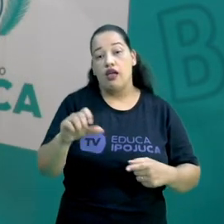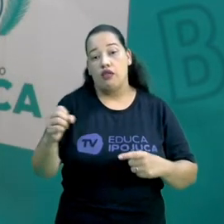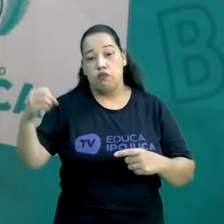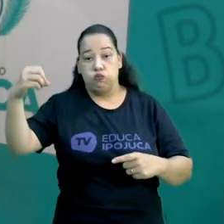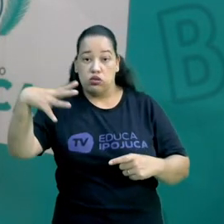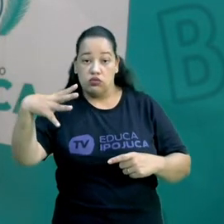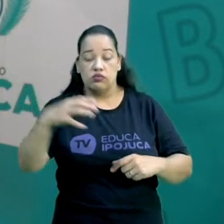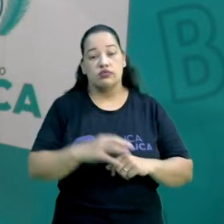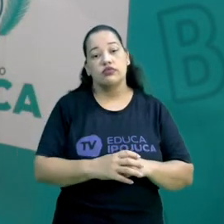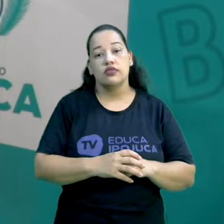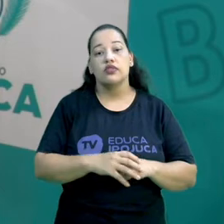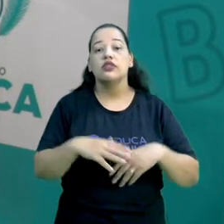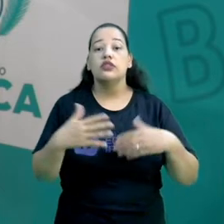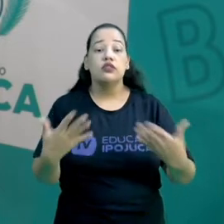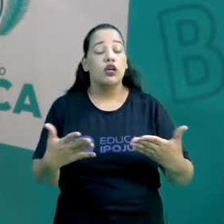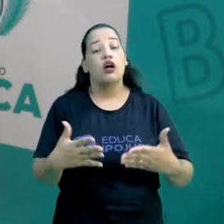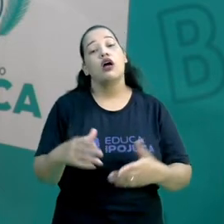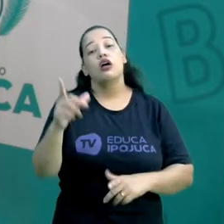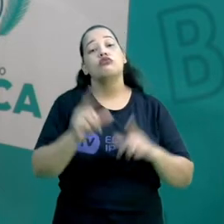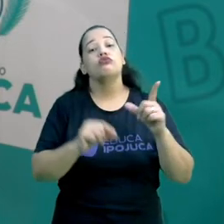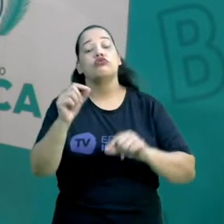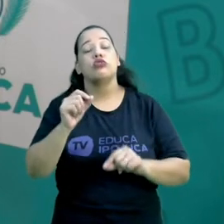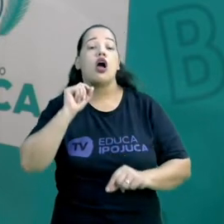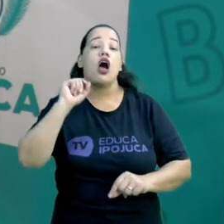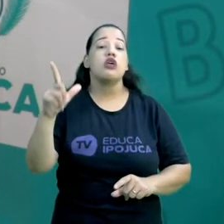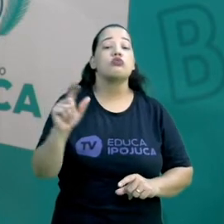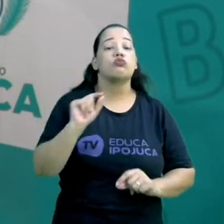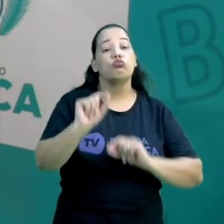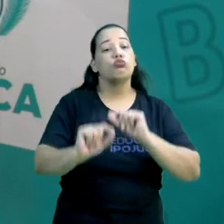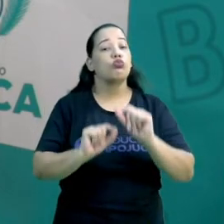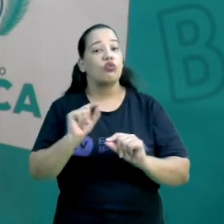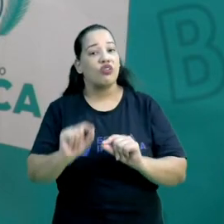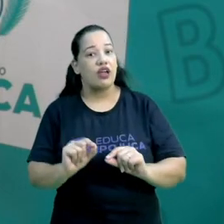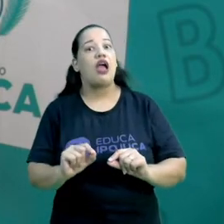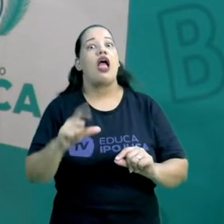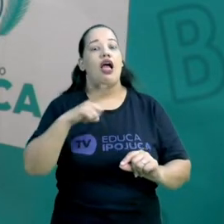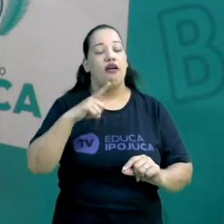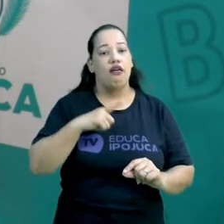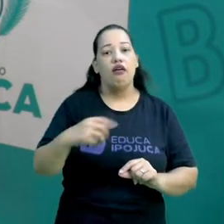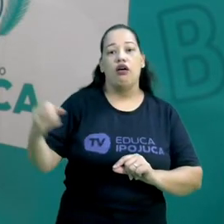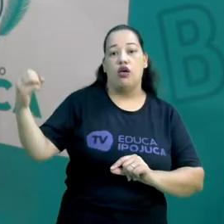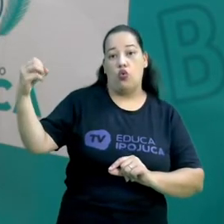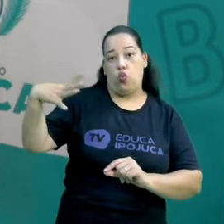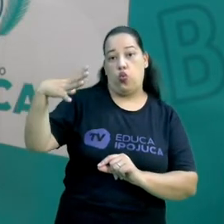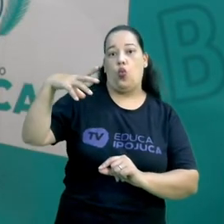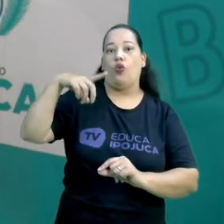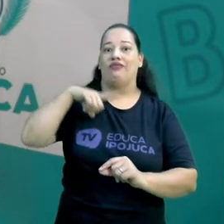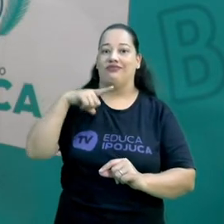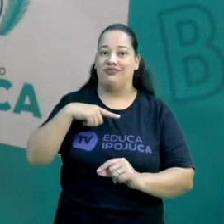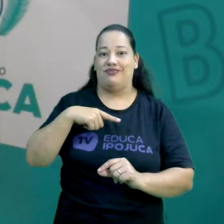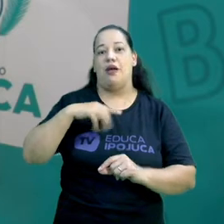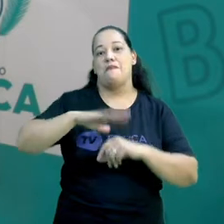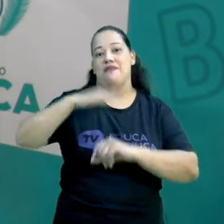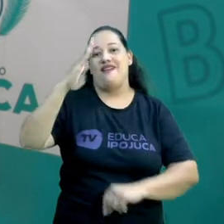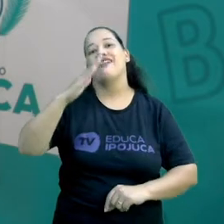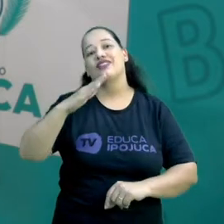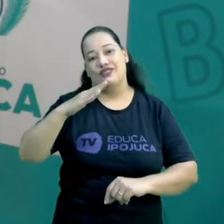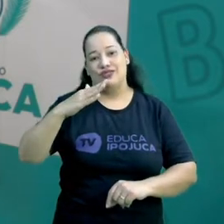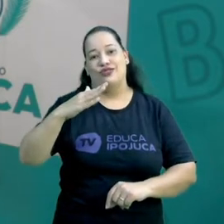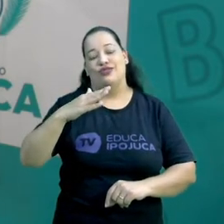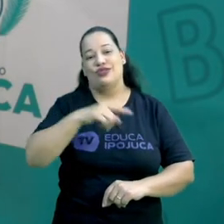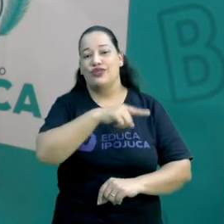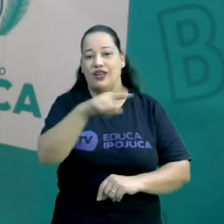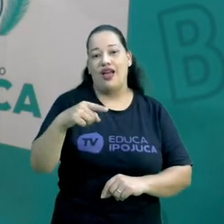observar que as estrelas azuis, elas são muito mais luminosas do que as estrelas